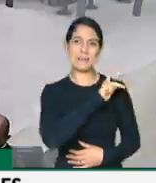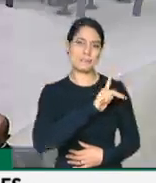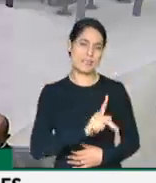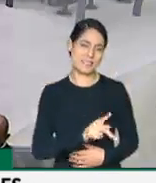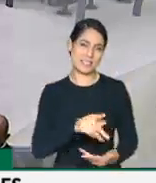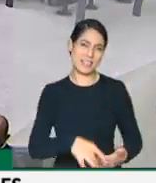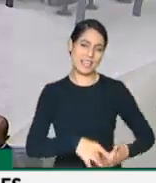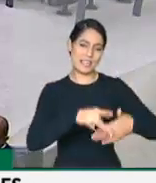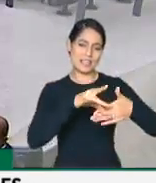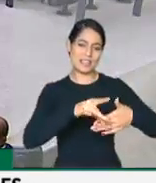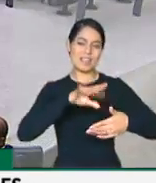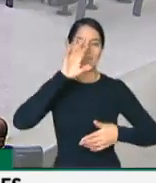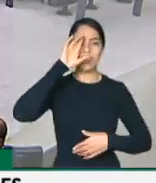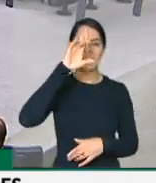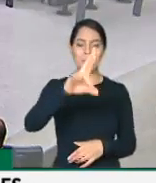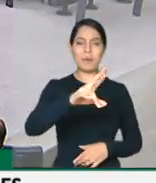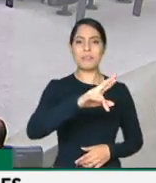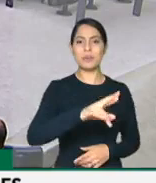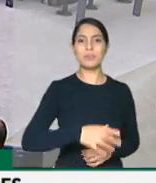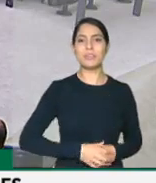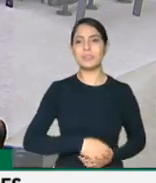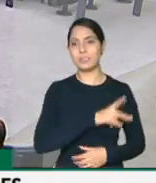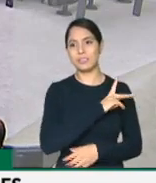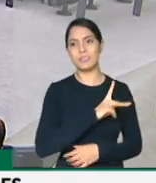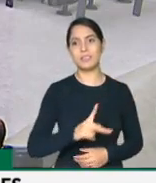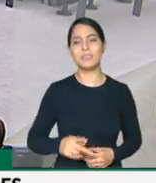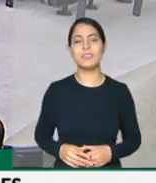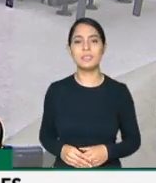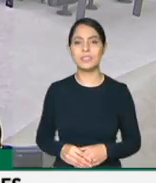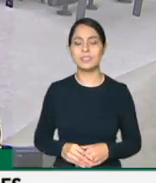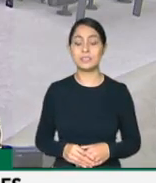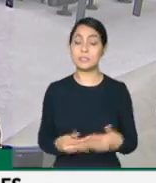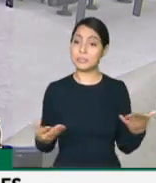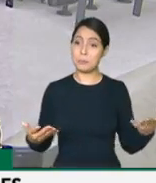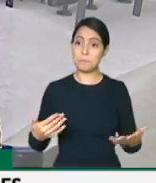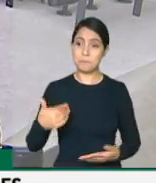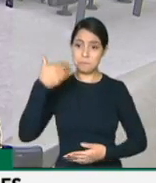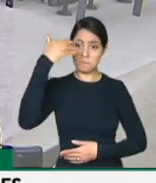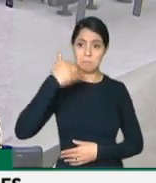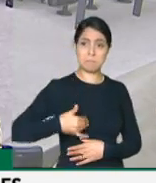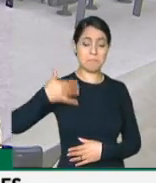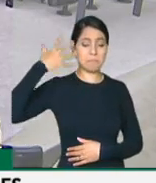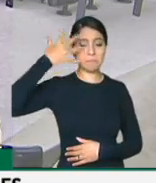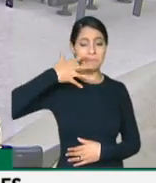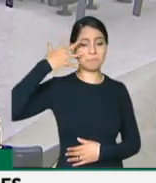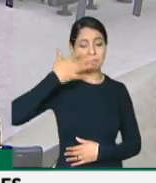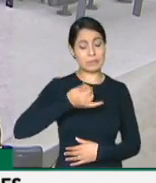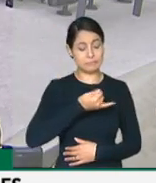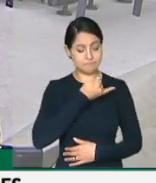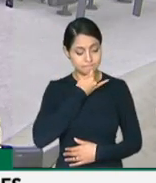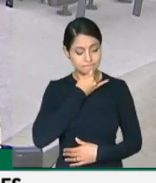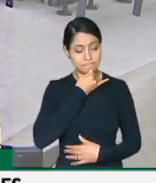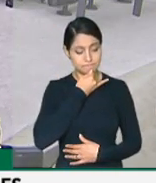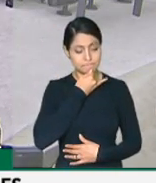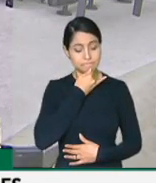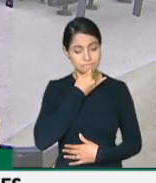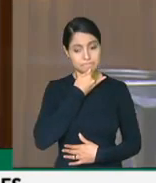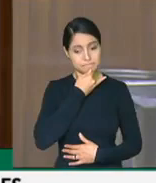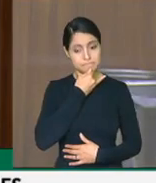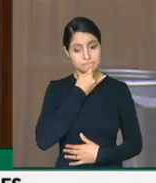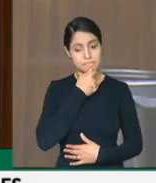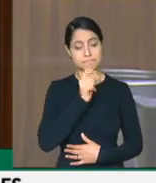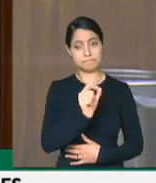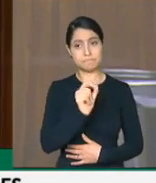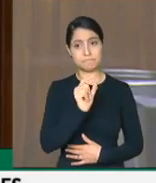senhores deputados. Senhor presidente, eu gostaria de dizer aqui que lamentavelmente foram criados